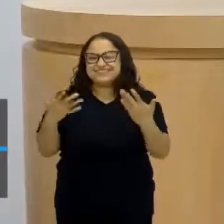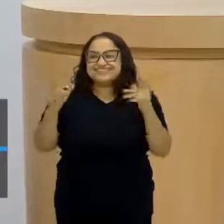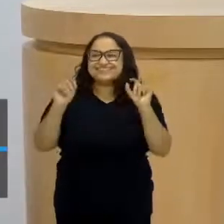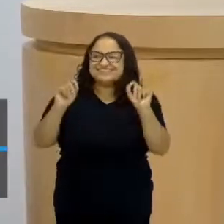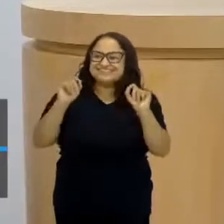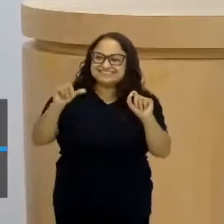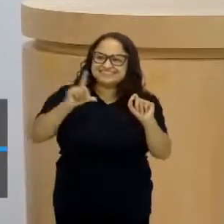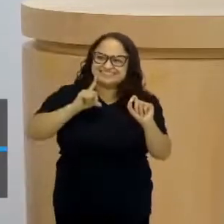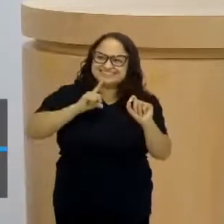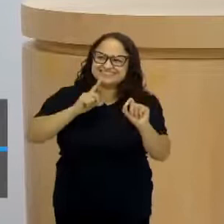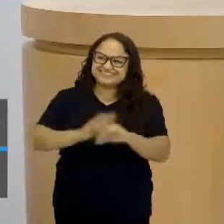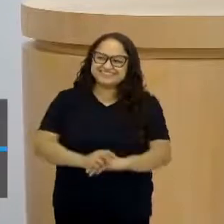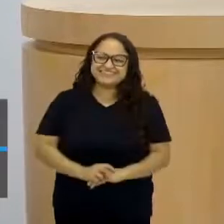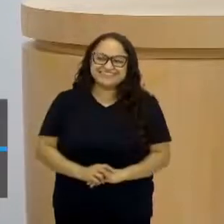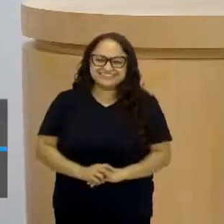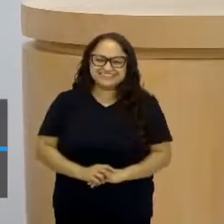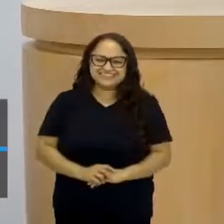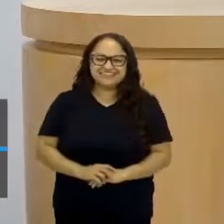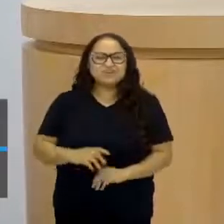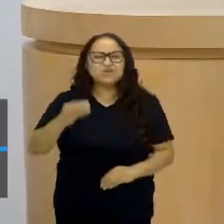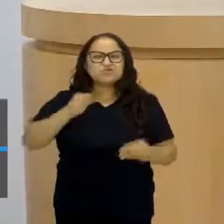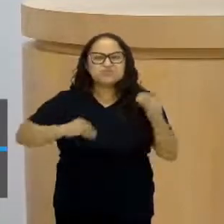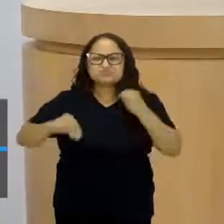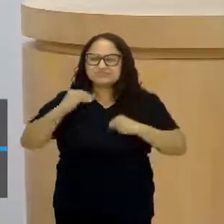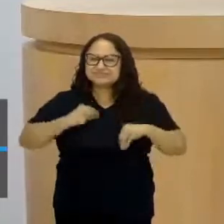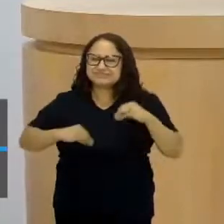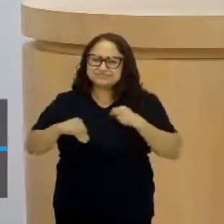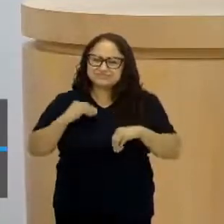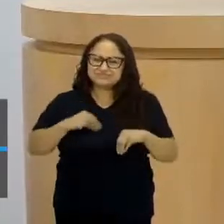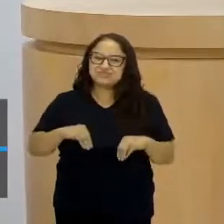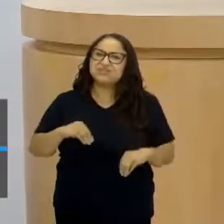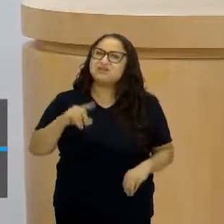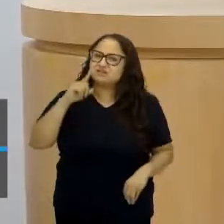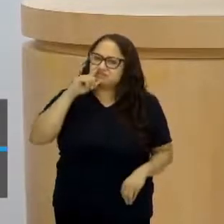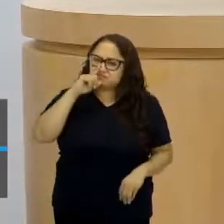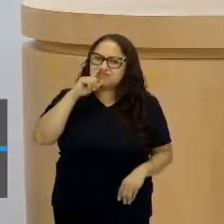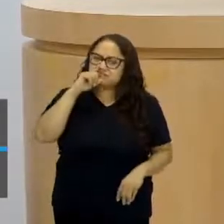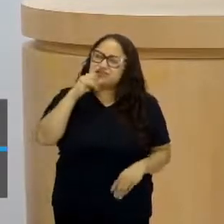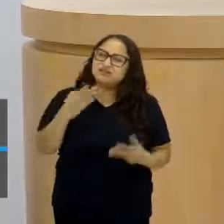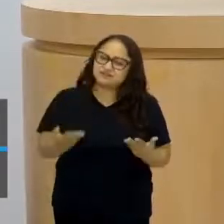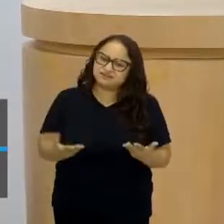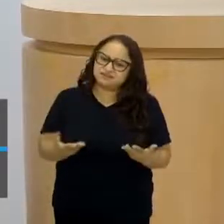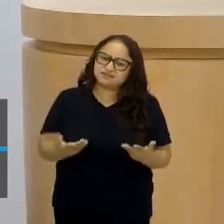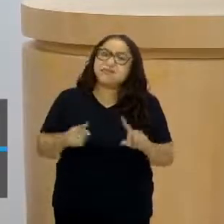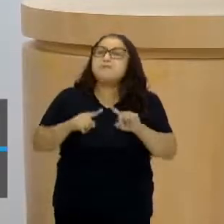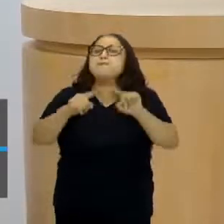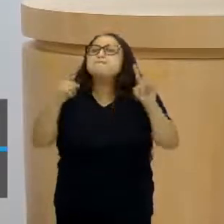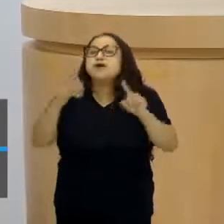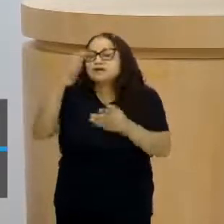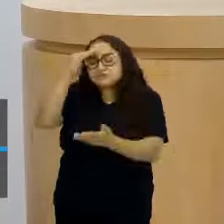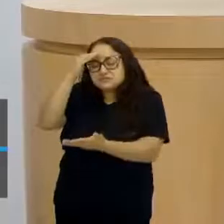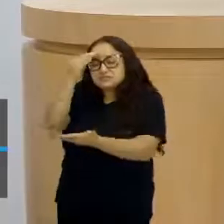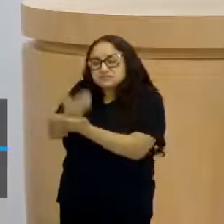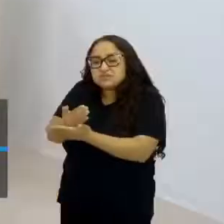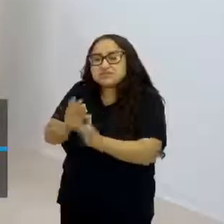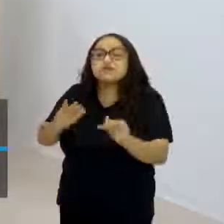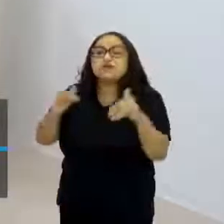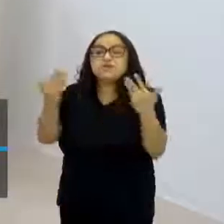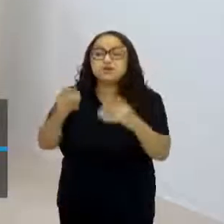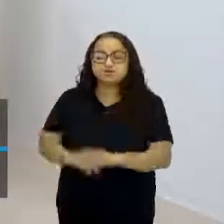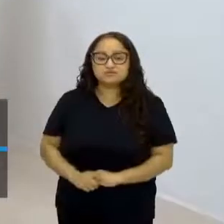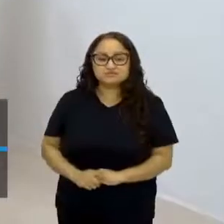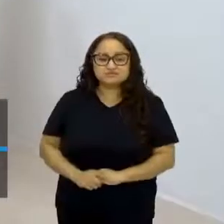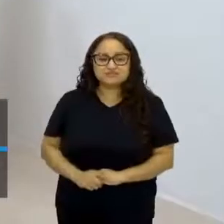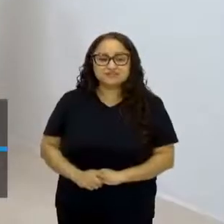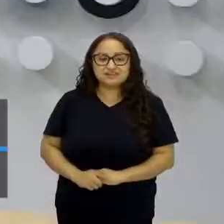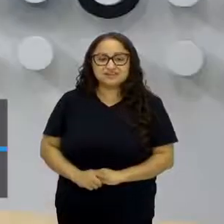e já fala que jovens em depressão, meninas, um índice maior. Mas qual é a tese? Puxa de onde? É que o pessoal está gostando